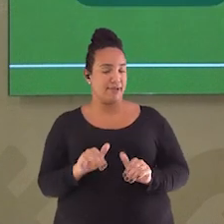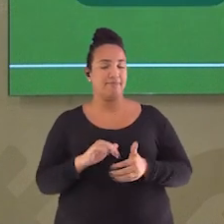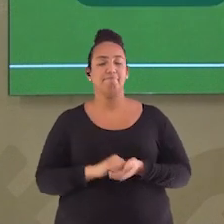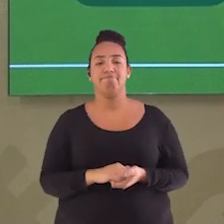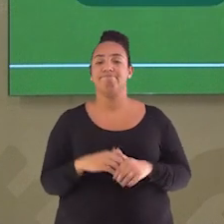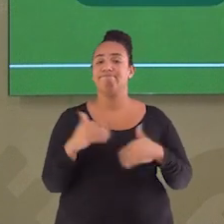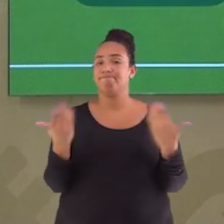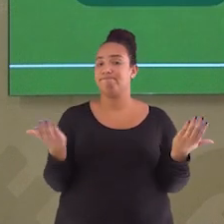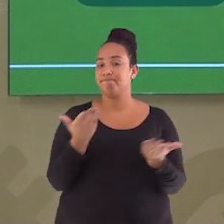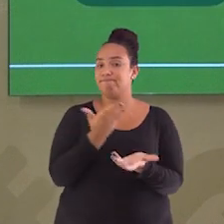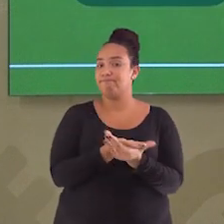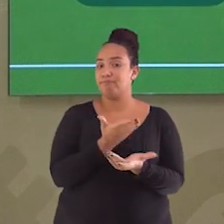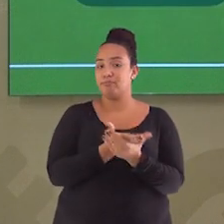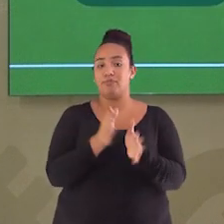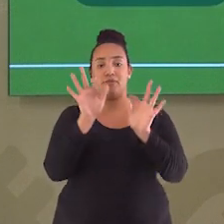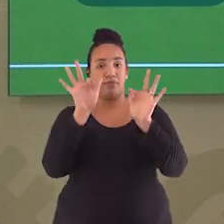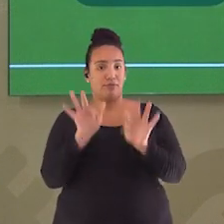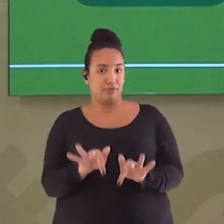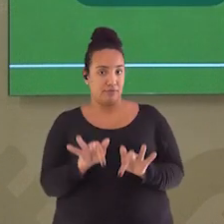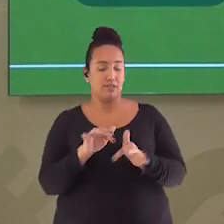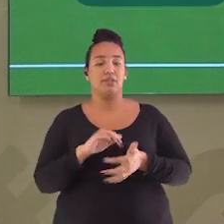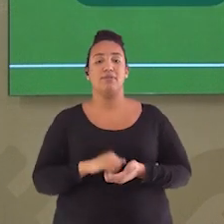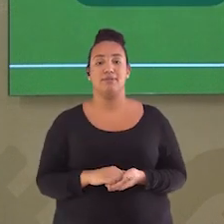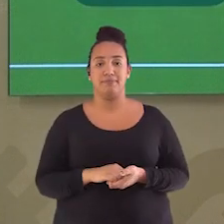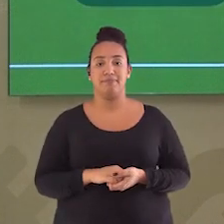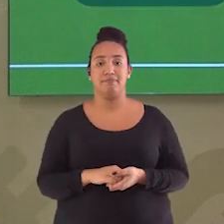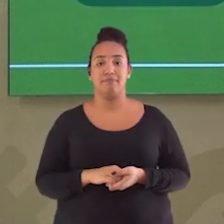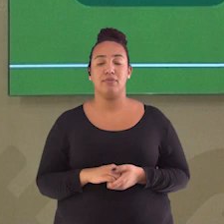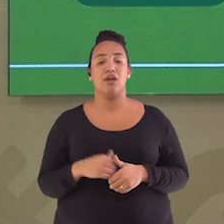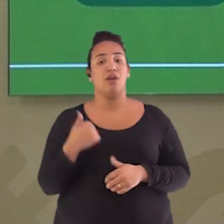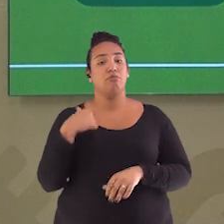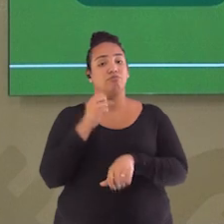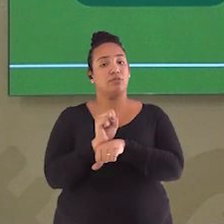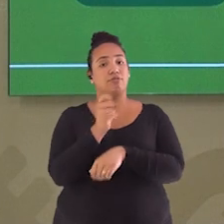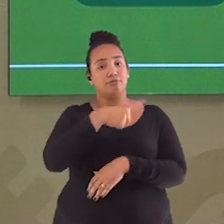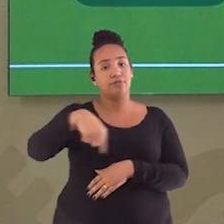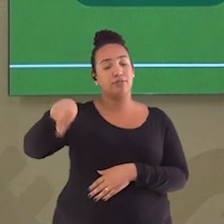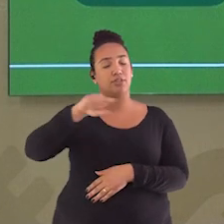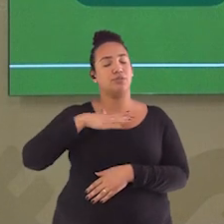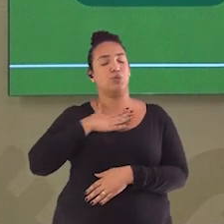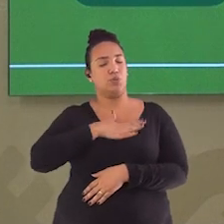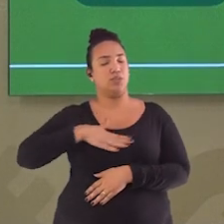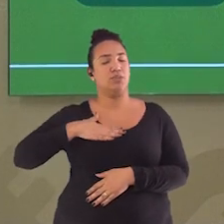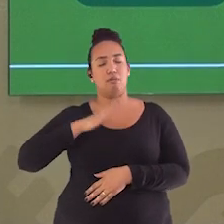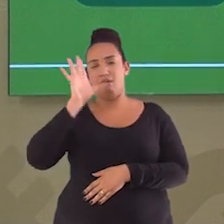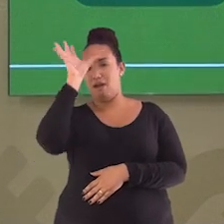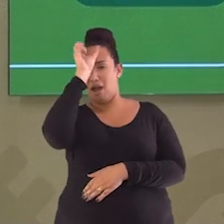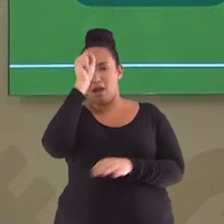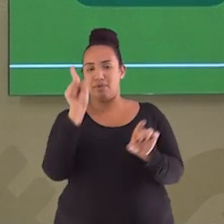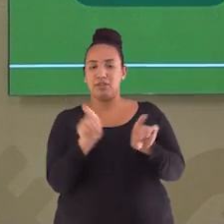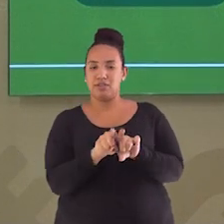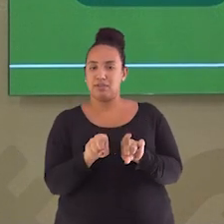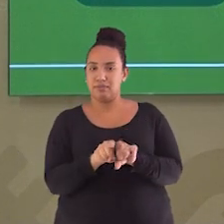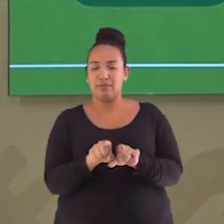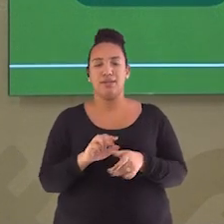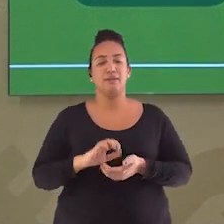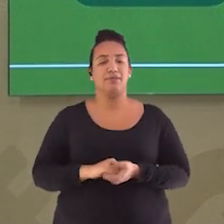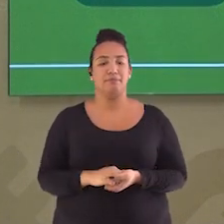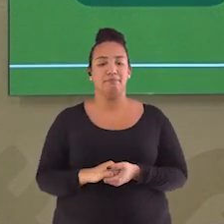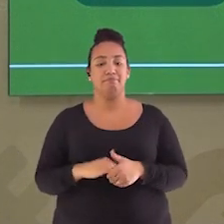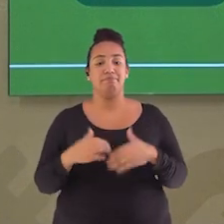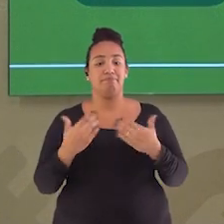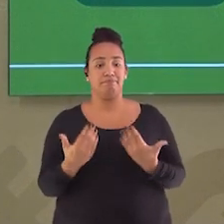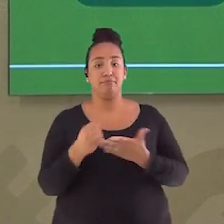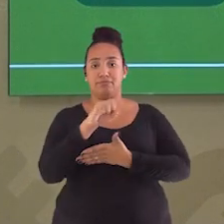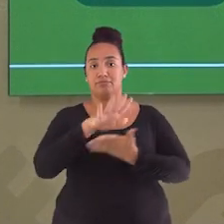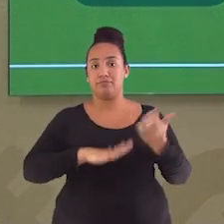Chegamos ao fim da aula de hoje. Compostagem, tudo se aproveita. E eu espero que vocês tenham curtido e aprendido bastante com ela. Acompanhe o